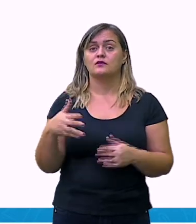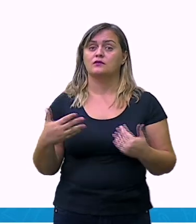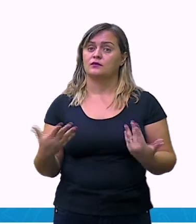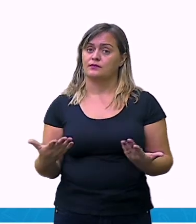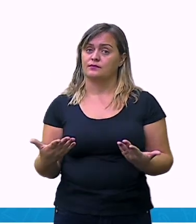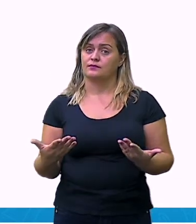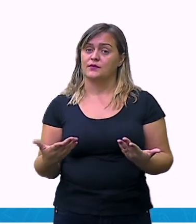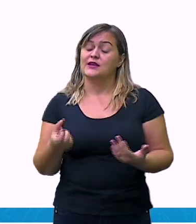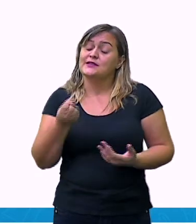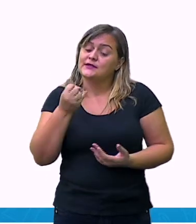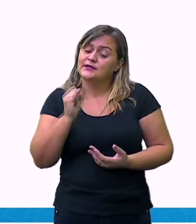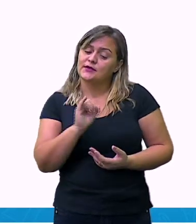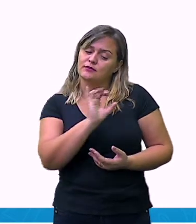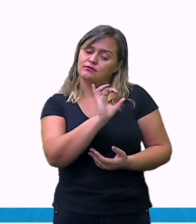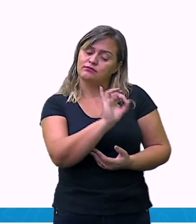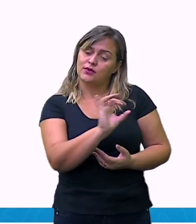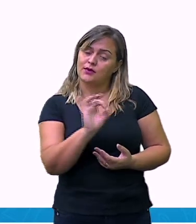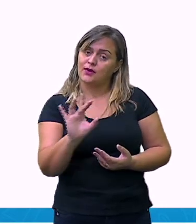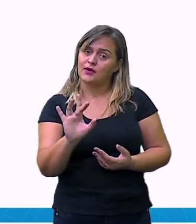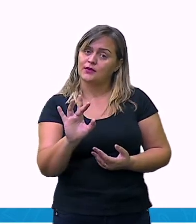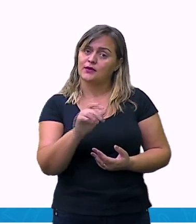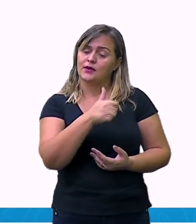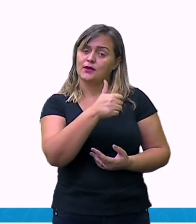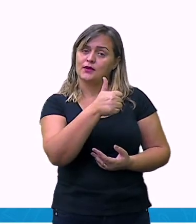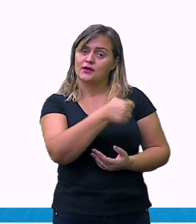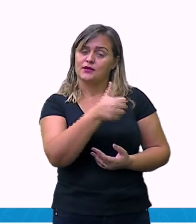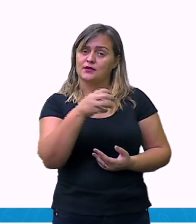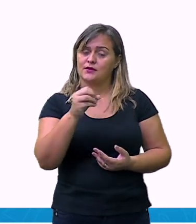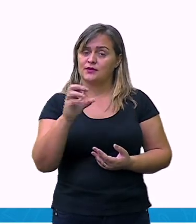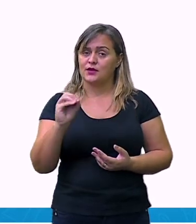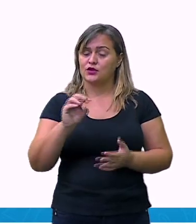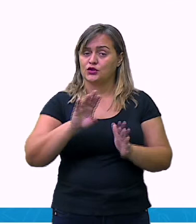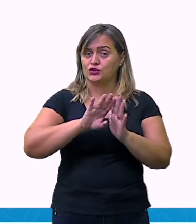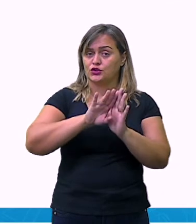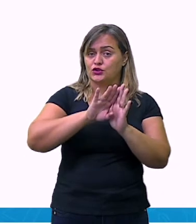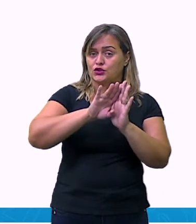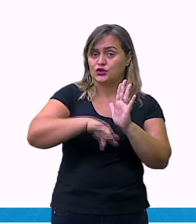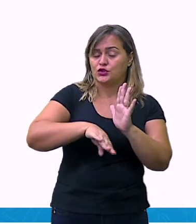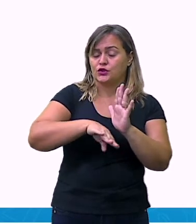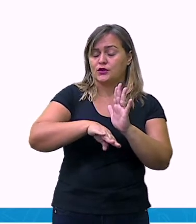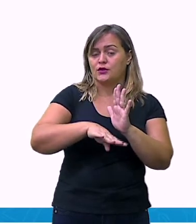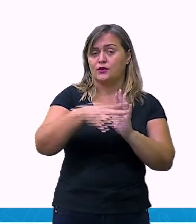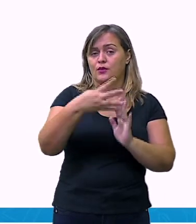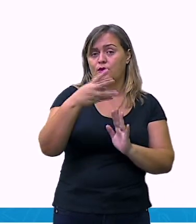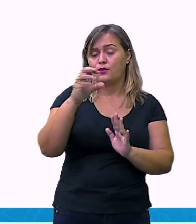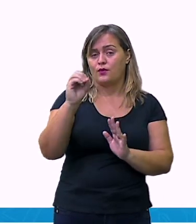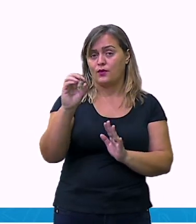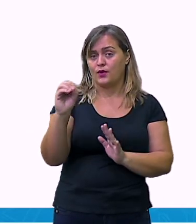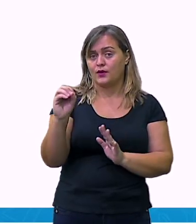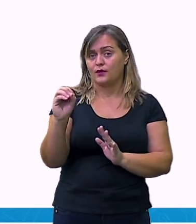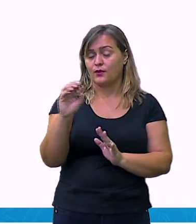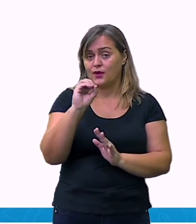quarenta reais, não é isso? Então, vai descontar oitenta. Quarenta mais quarenta.